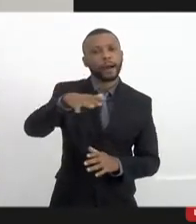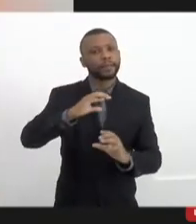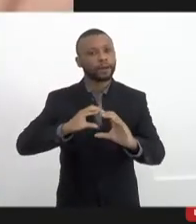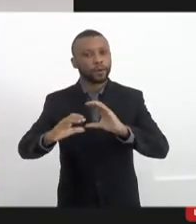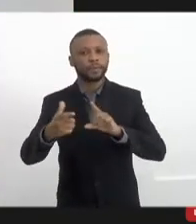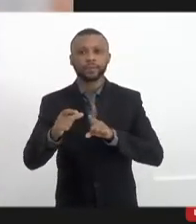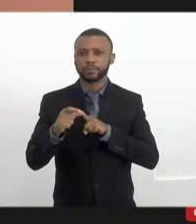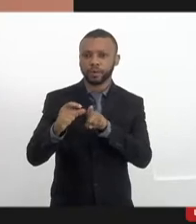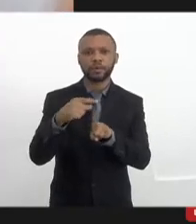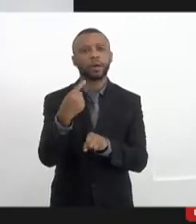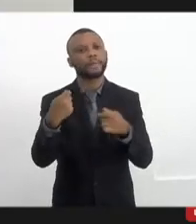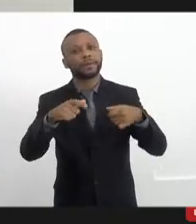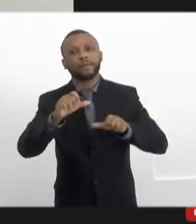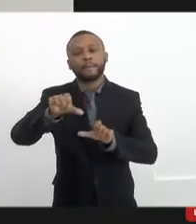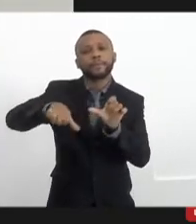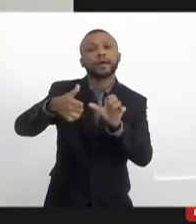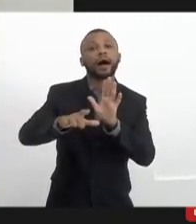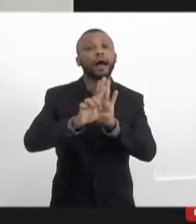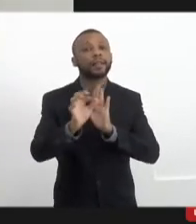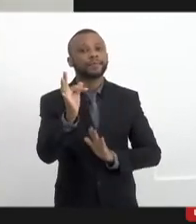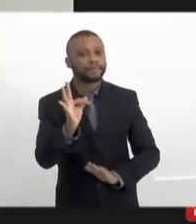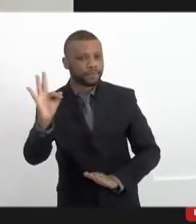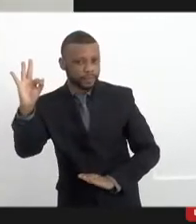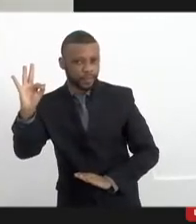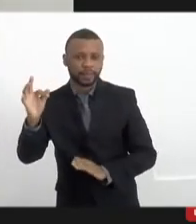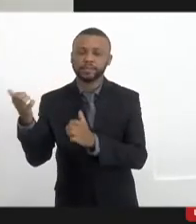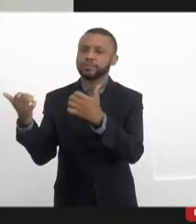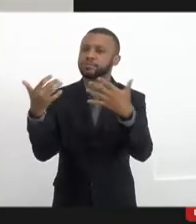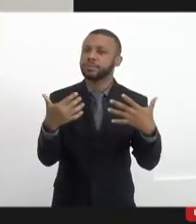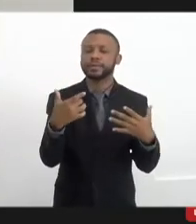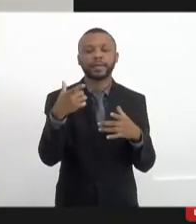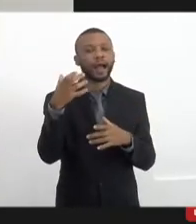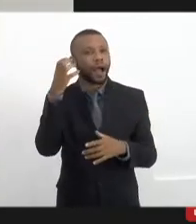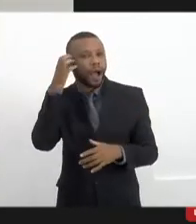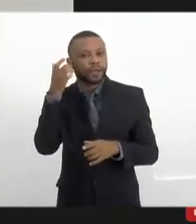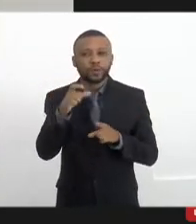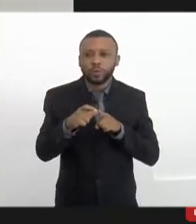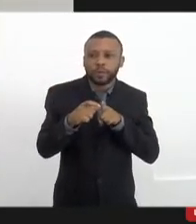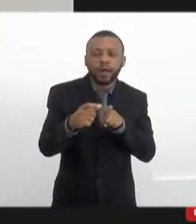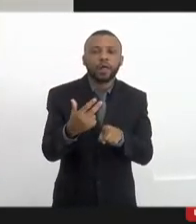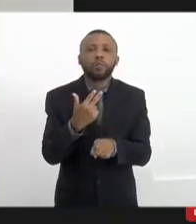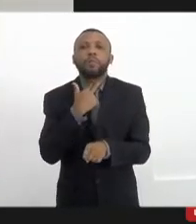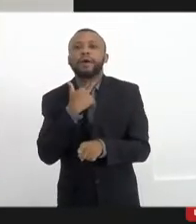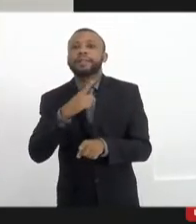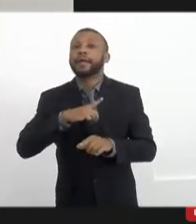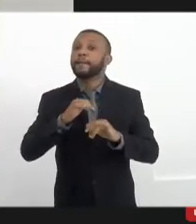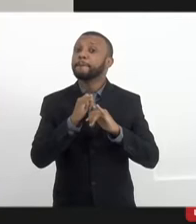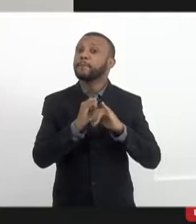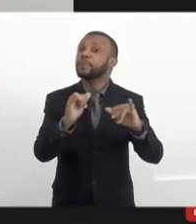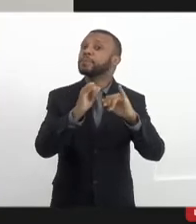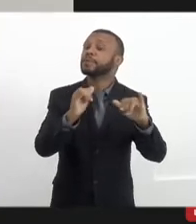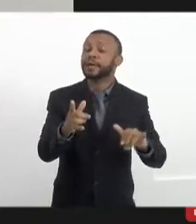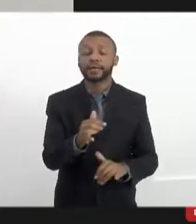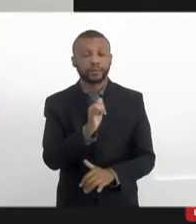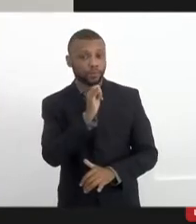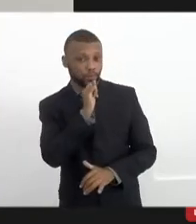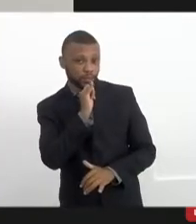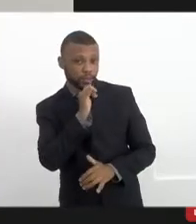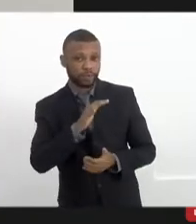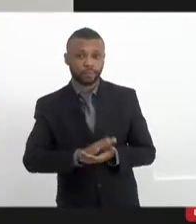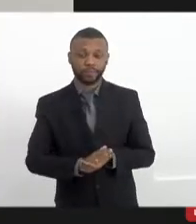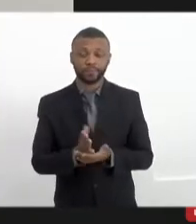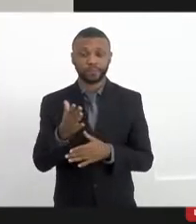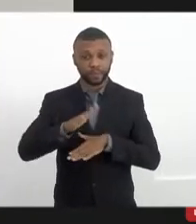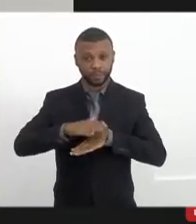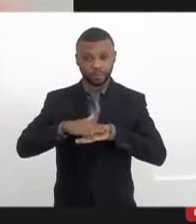precisa mudar as leis federais que dizem que a rádio comunitária não pode ter publicidade, por exemplo. Isso faz com que